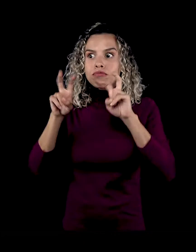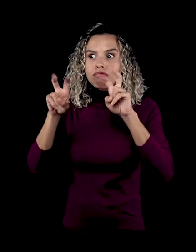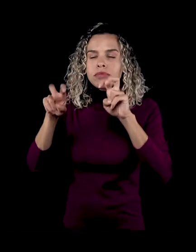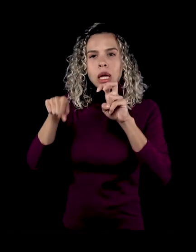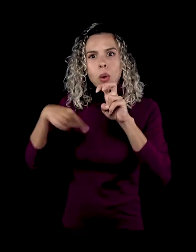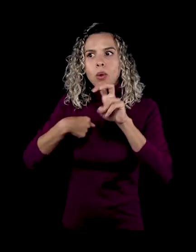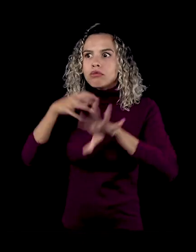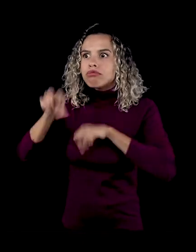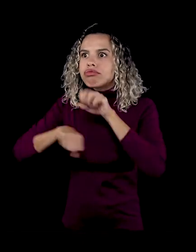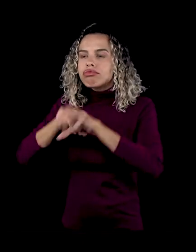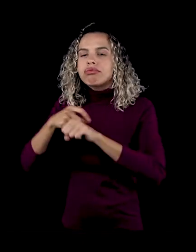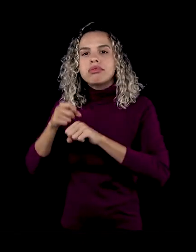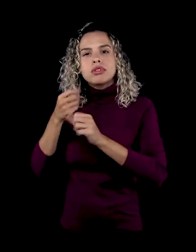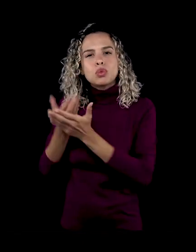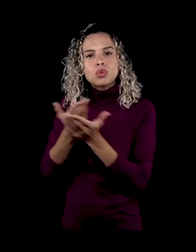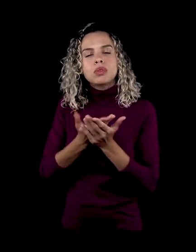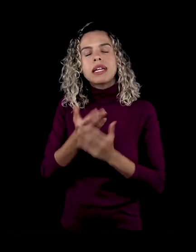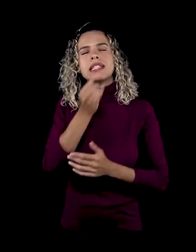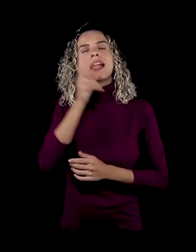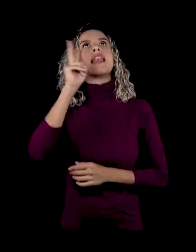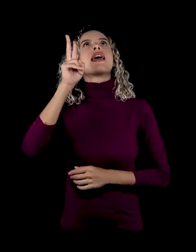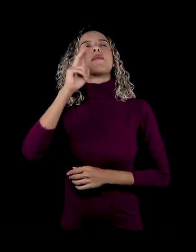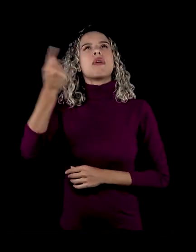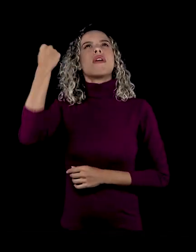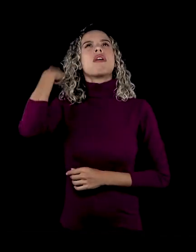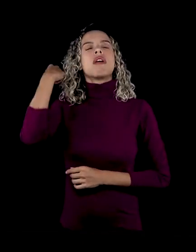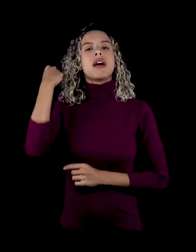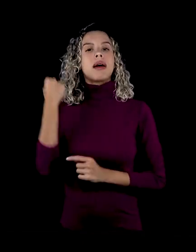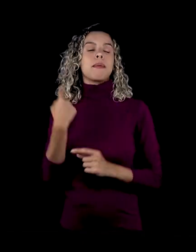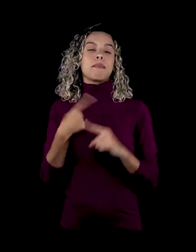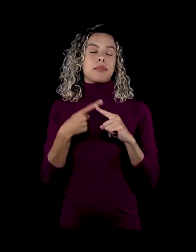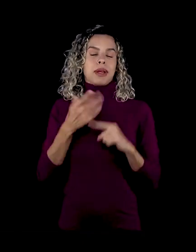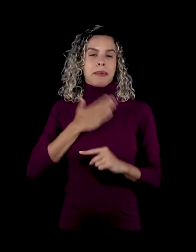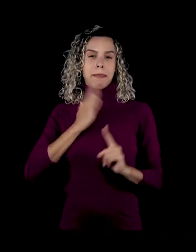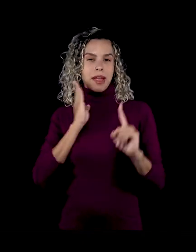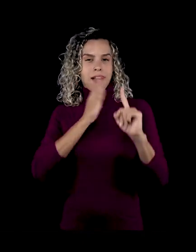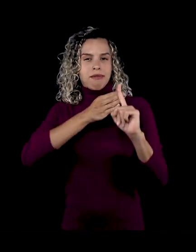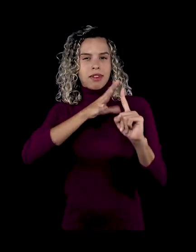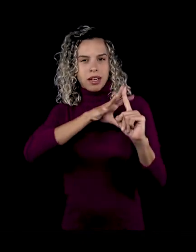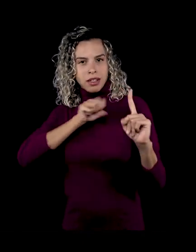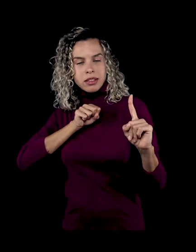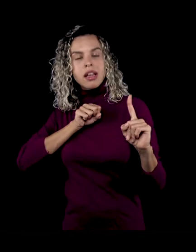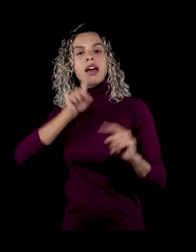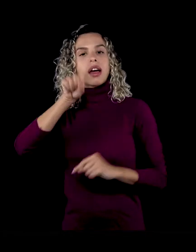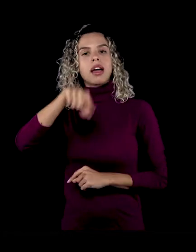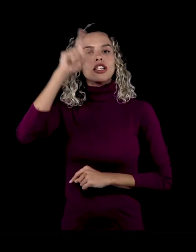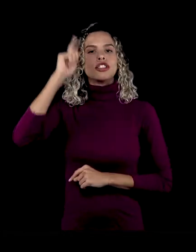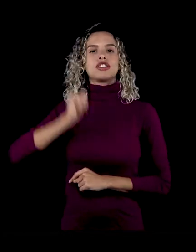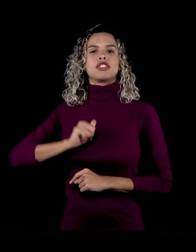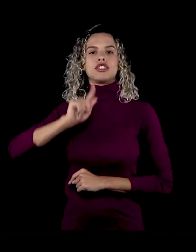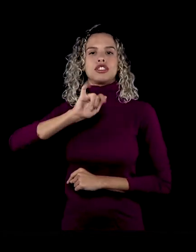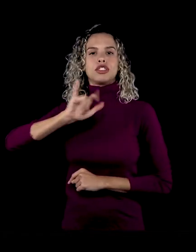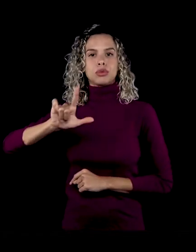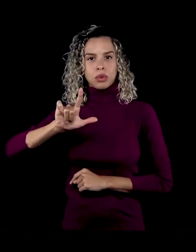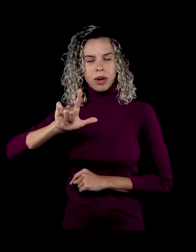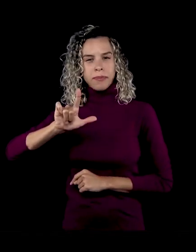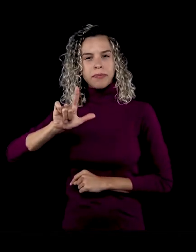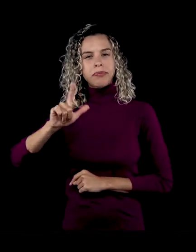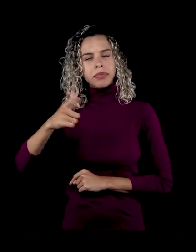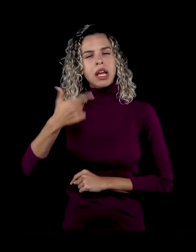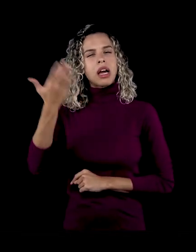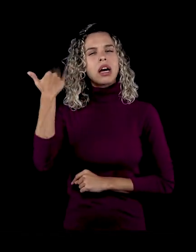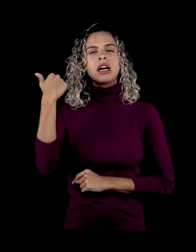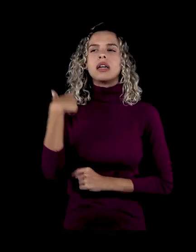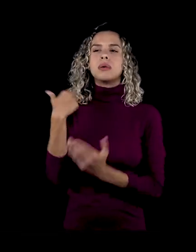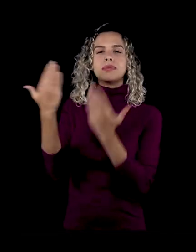E aí eu lembrei, por exemplo, que uma das minhas maiores referências é o Gilberto Gil. E, dentro da minha terapia,